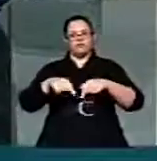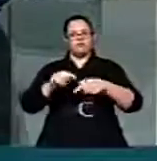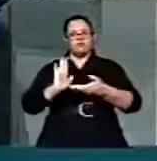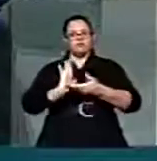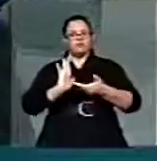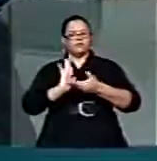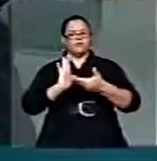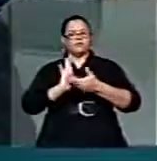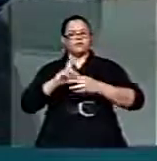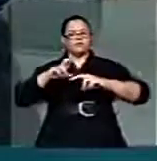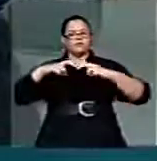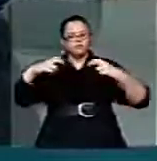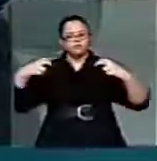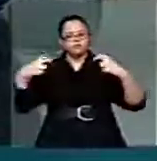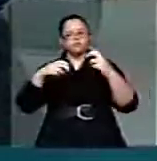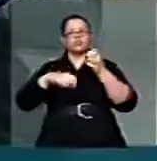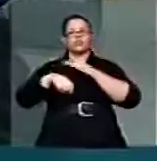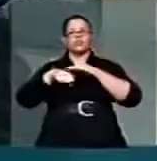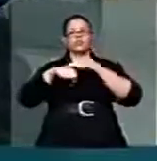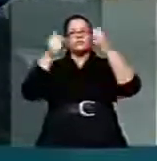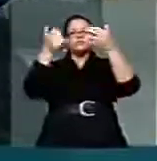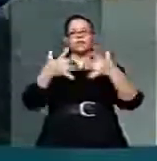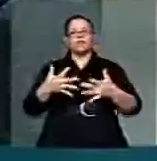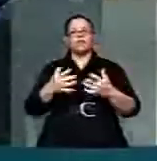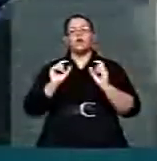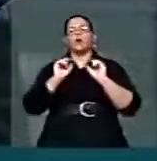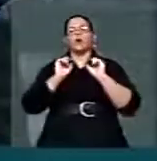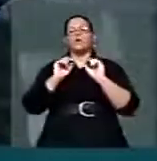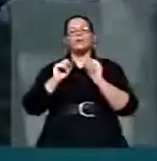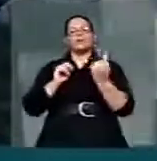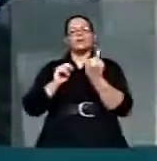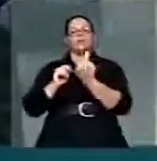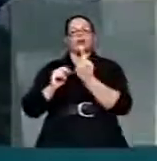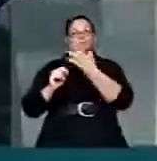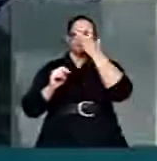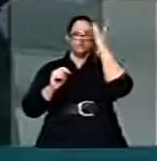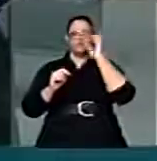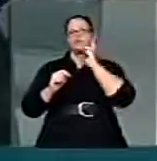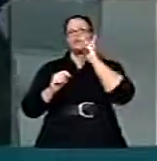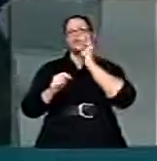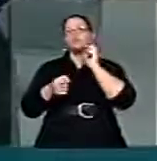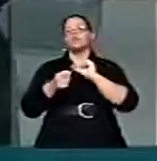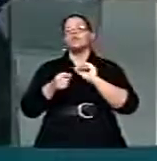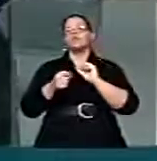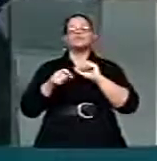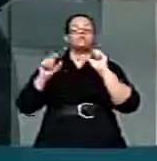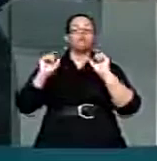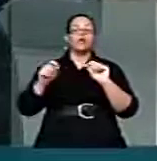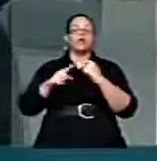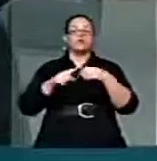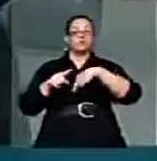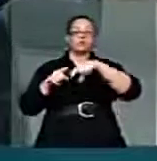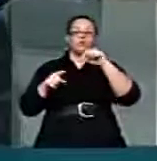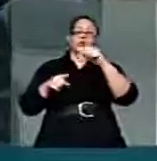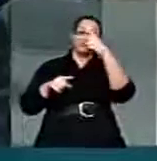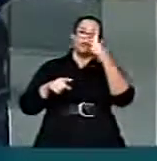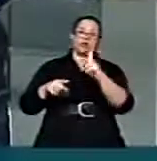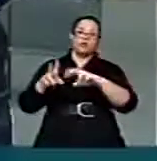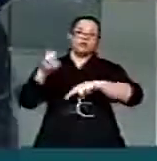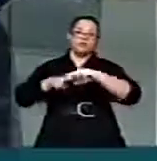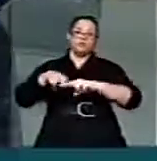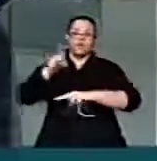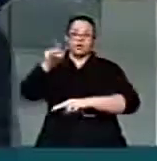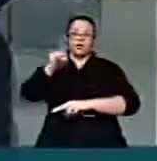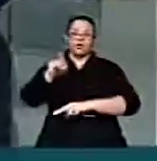o que está sendo realizado em cada um dos seus mandatos, ou seja, o que faz o vereador, o que faz o deputado estadual e o que ele tem